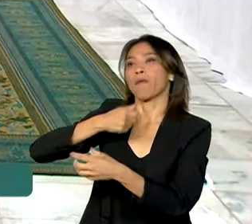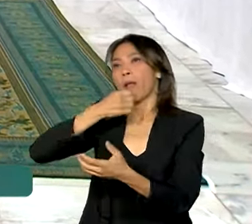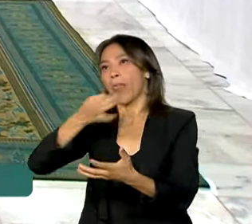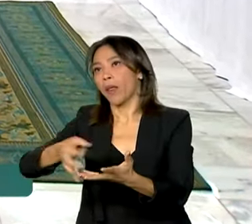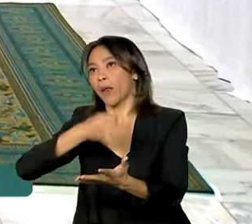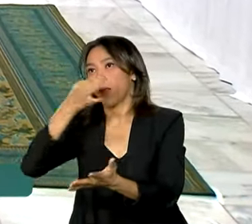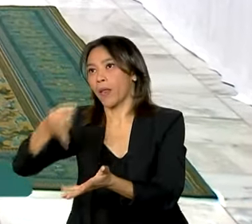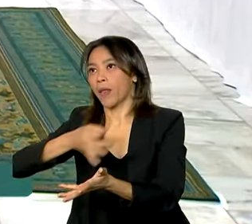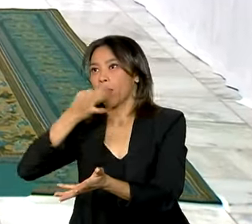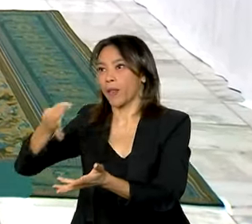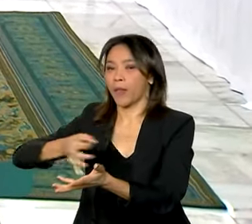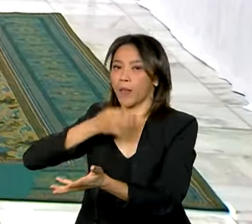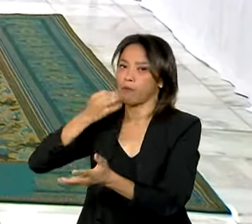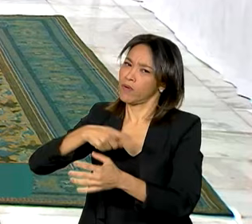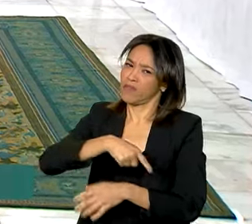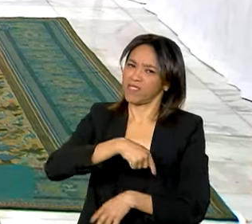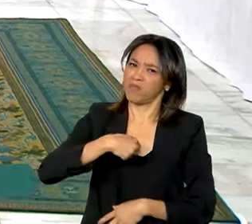distinção.